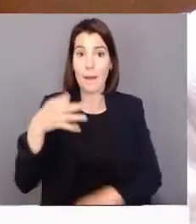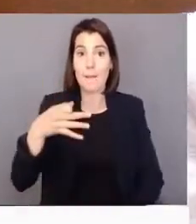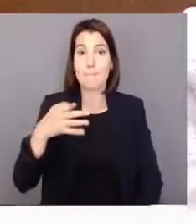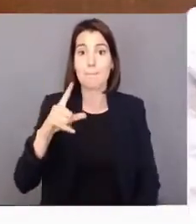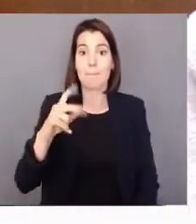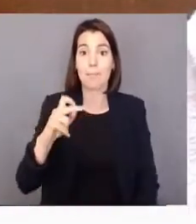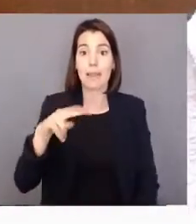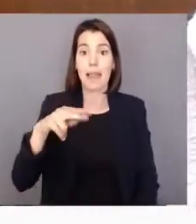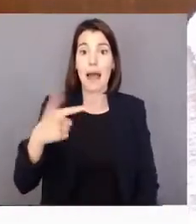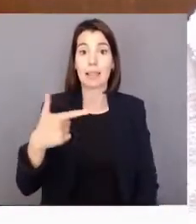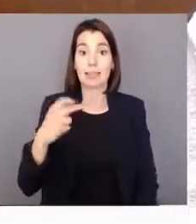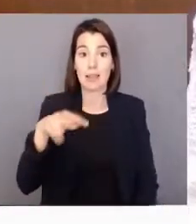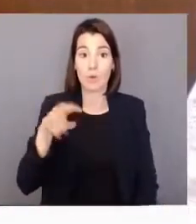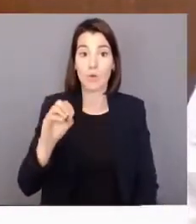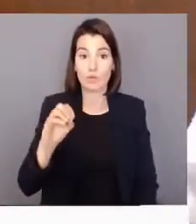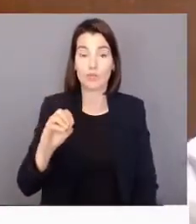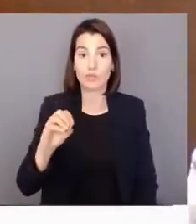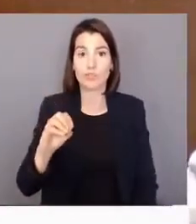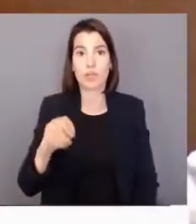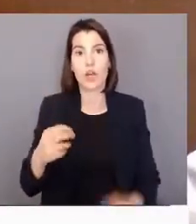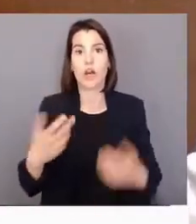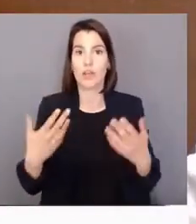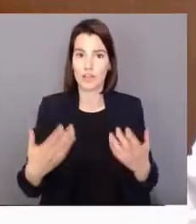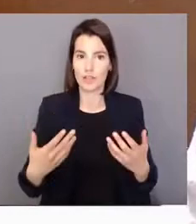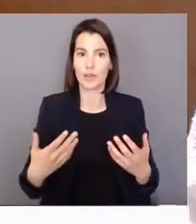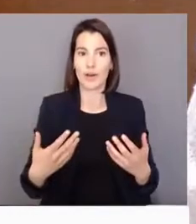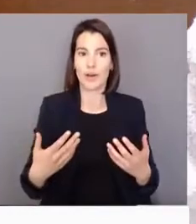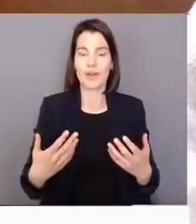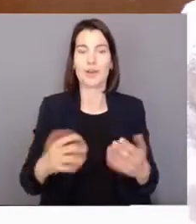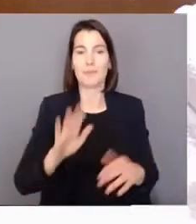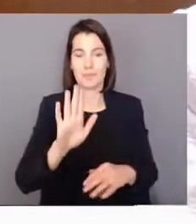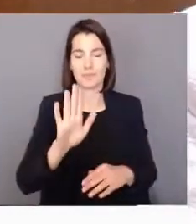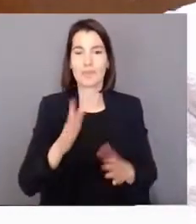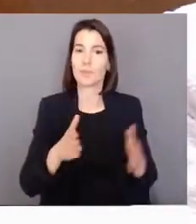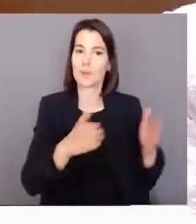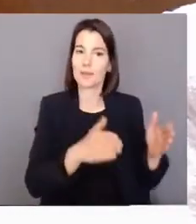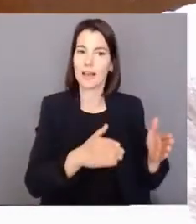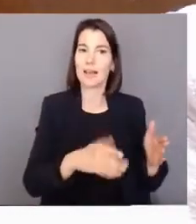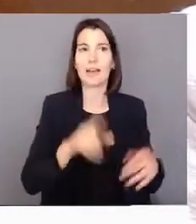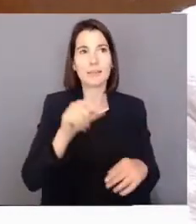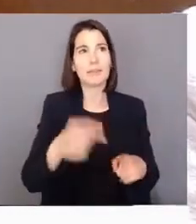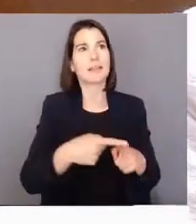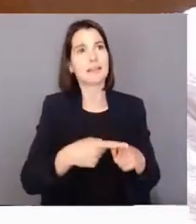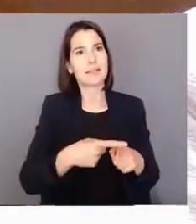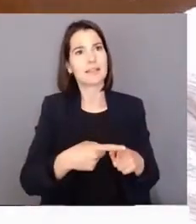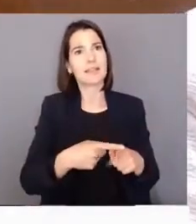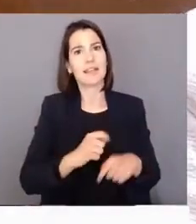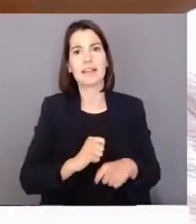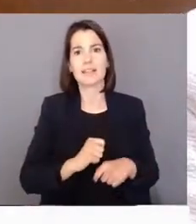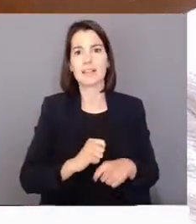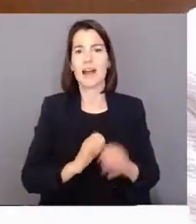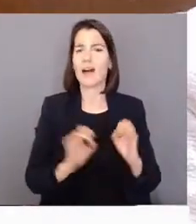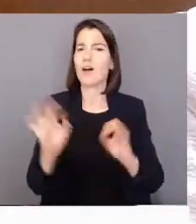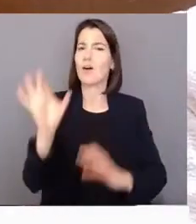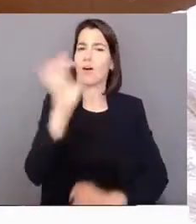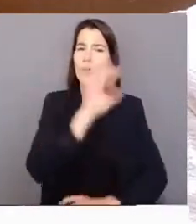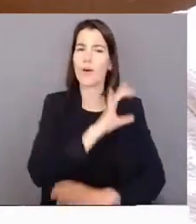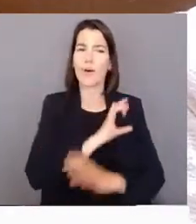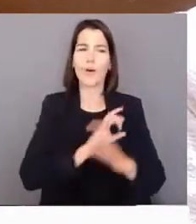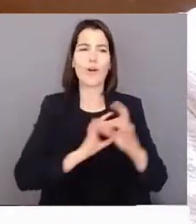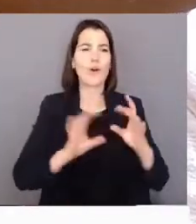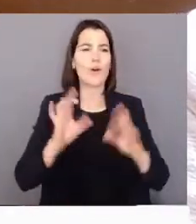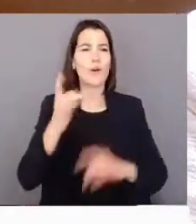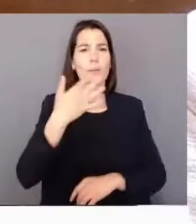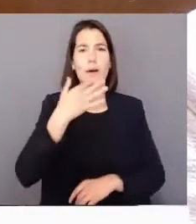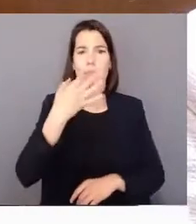e agora vão lá ver. Aliás, por outro lado, é interessante, em toda a Europa, em toda a